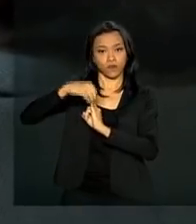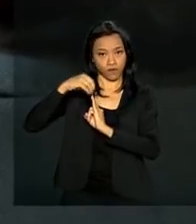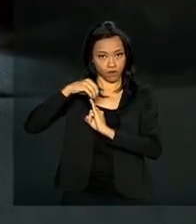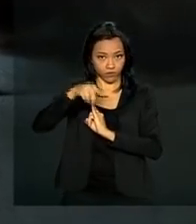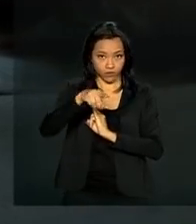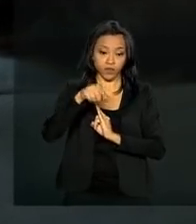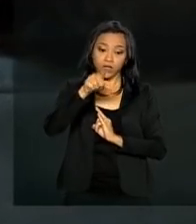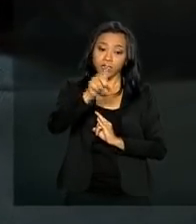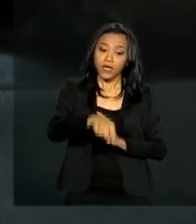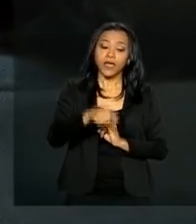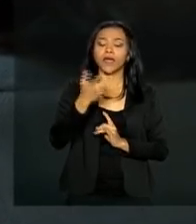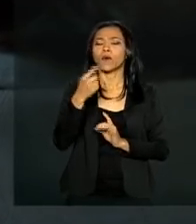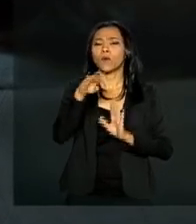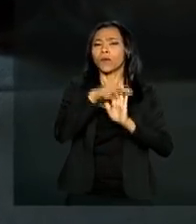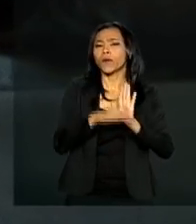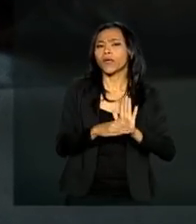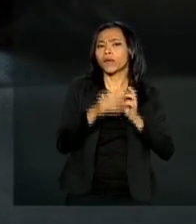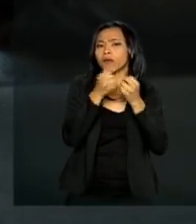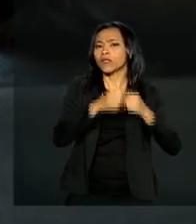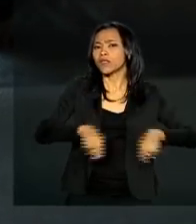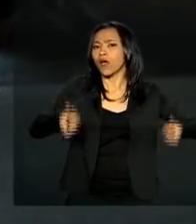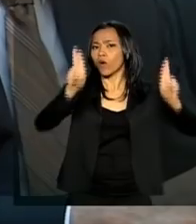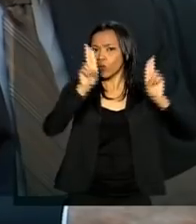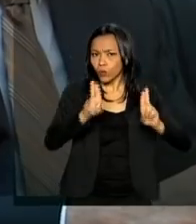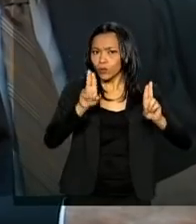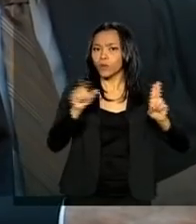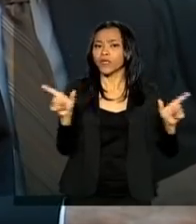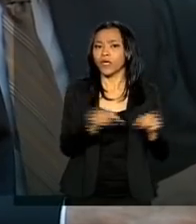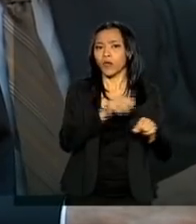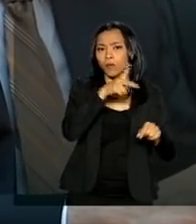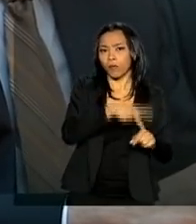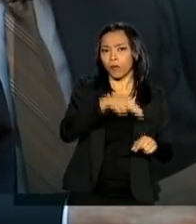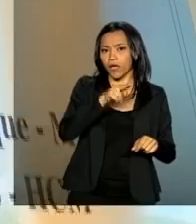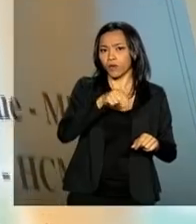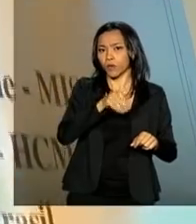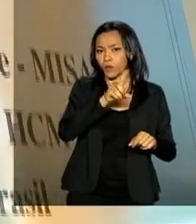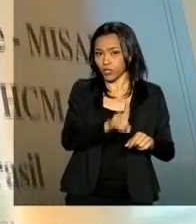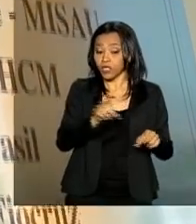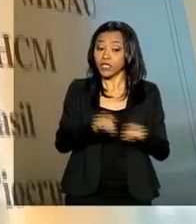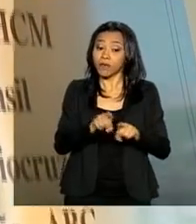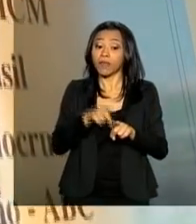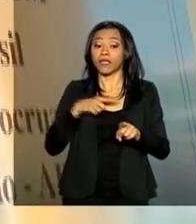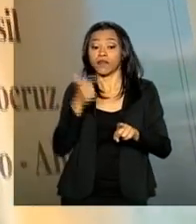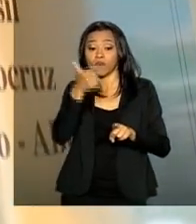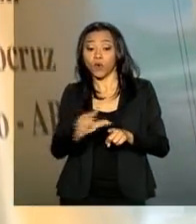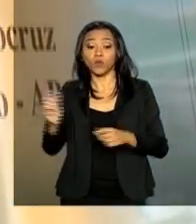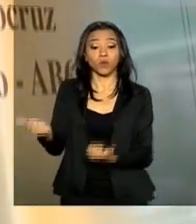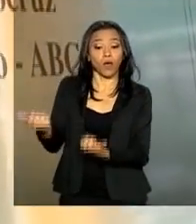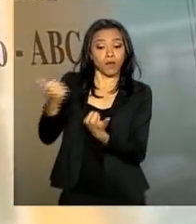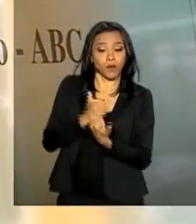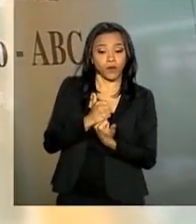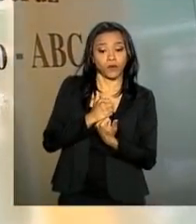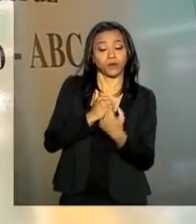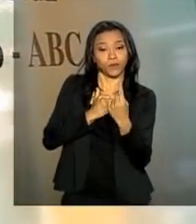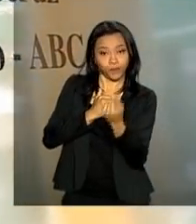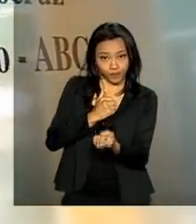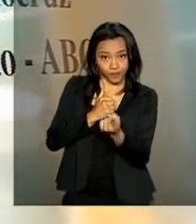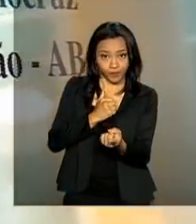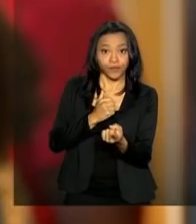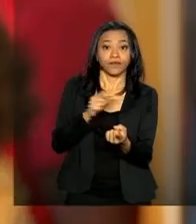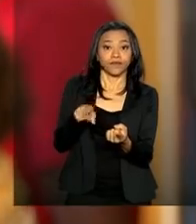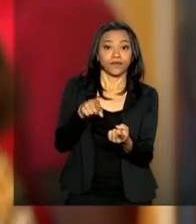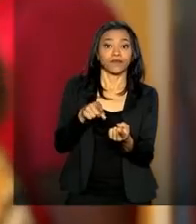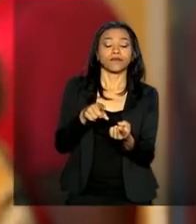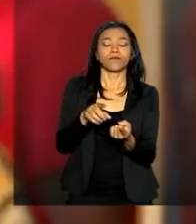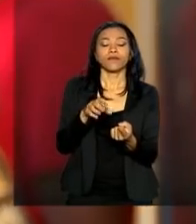o Programa das Nações Unidas para o Desenvolvimento, PNUD, e também apoio do Departamento para o Desenvolvimento Internacional do Reino